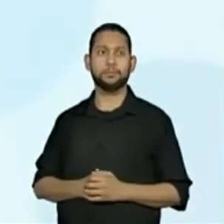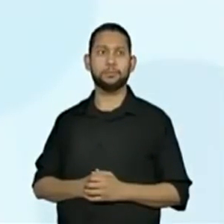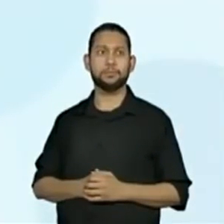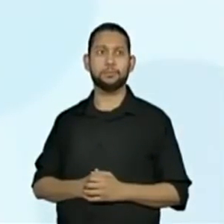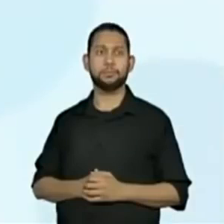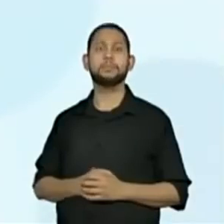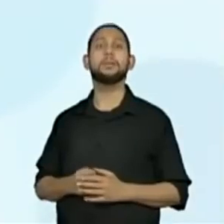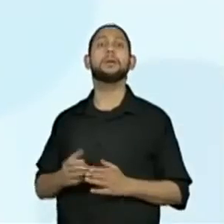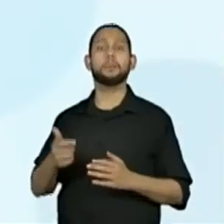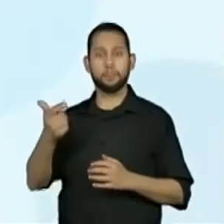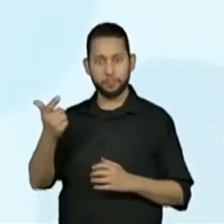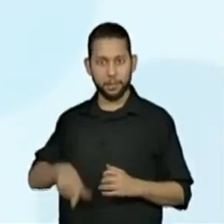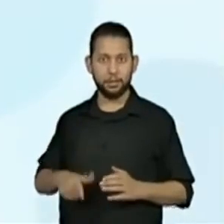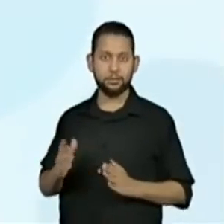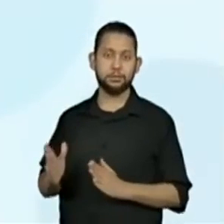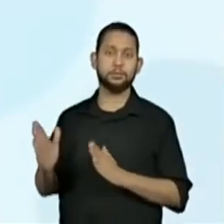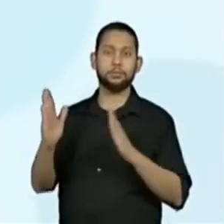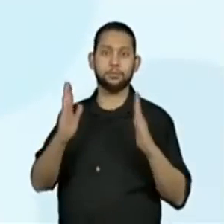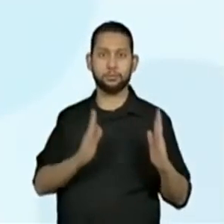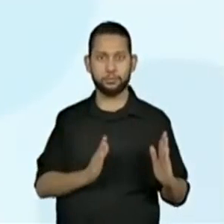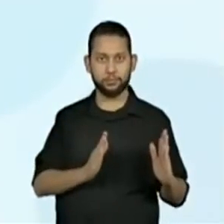Para a direita novamente.